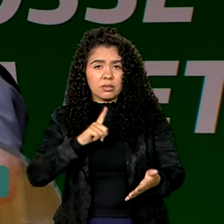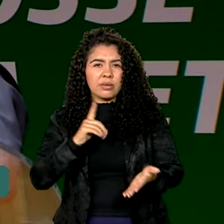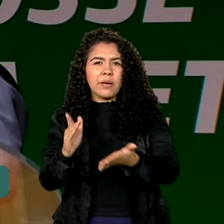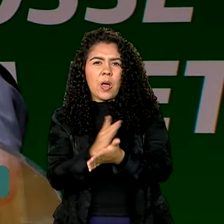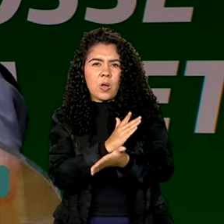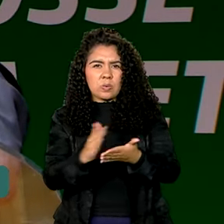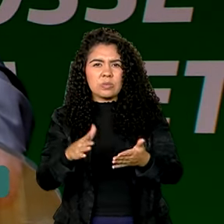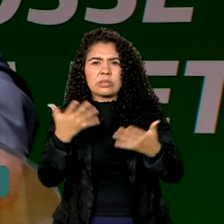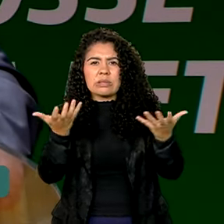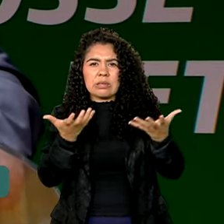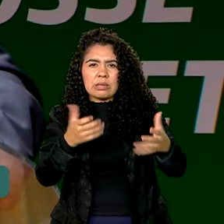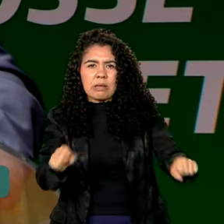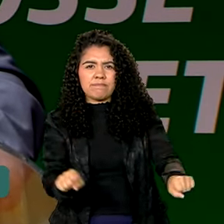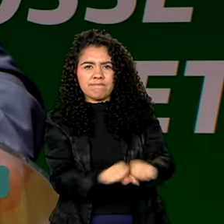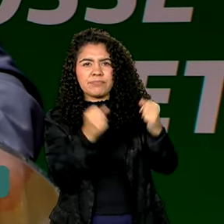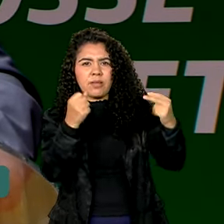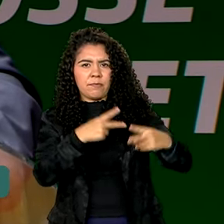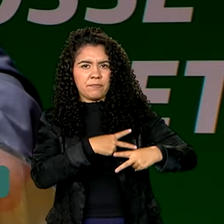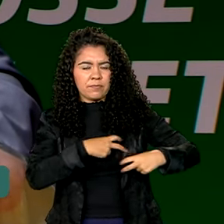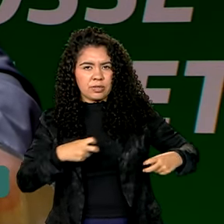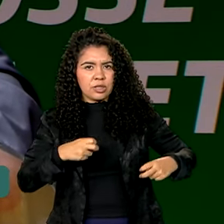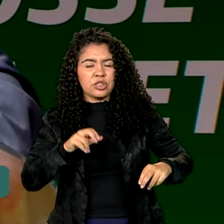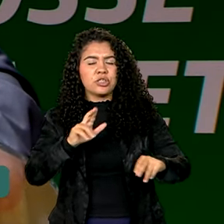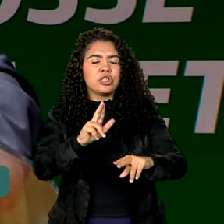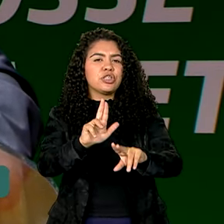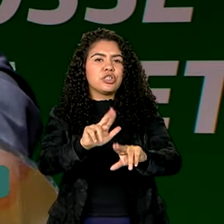jamais conseguirão.